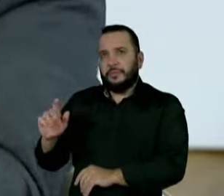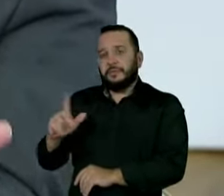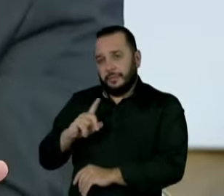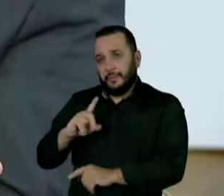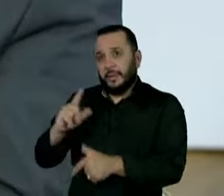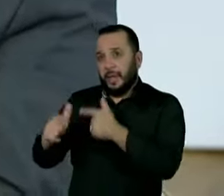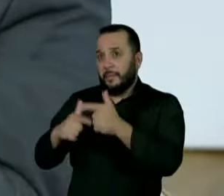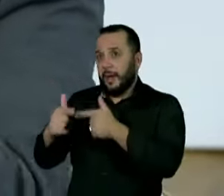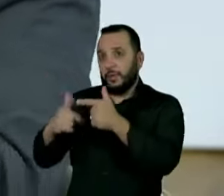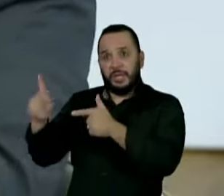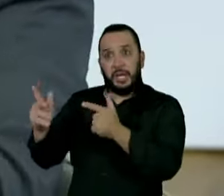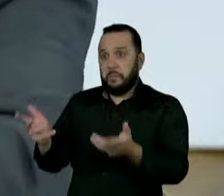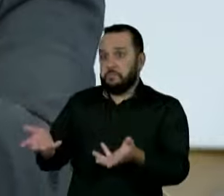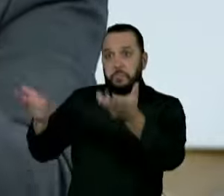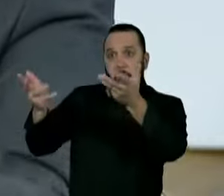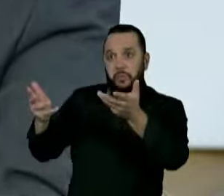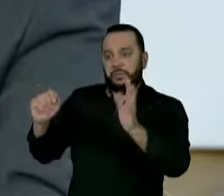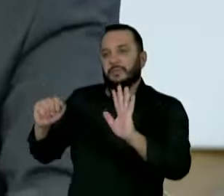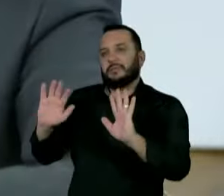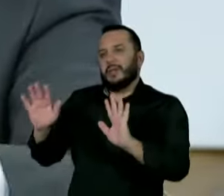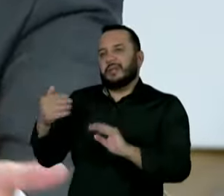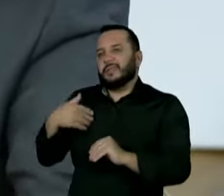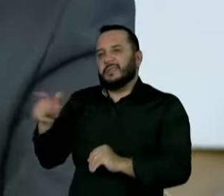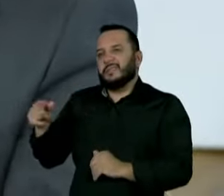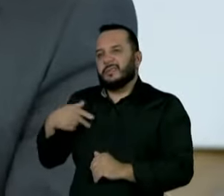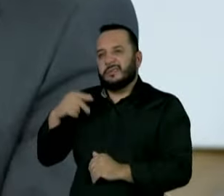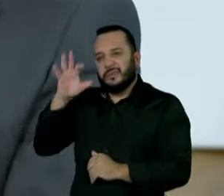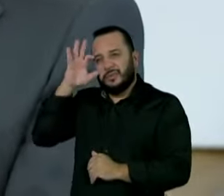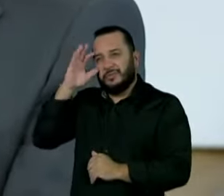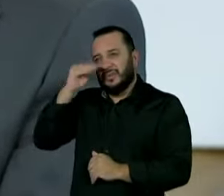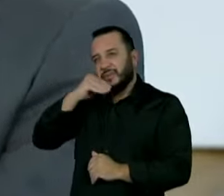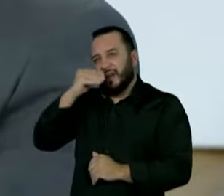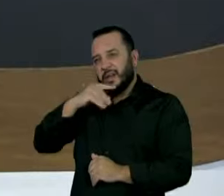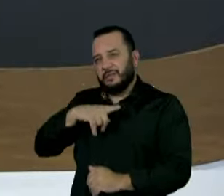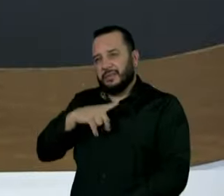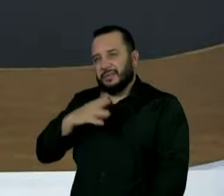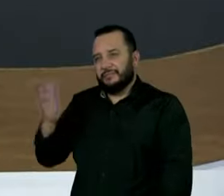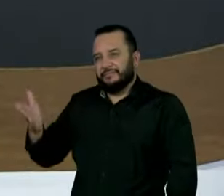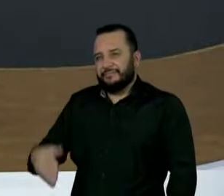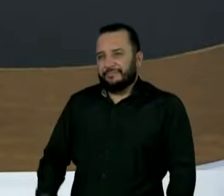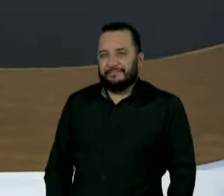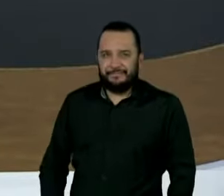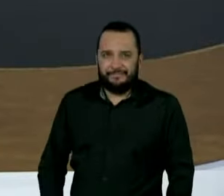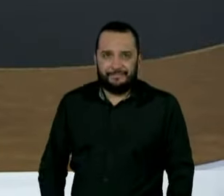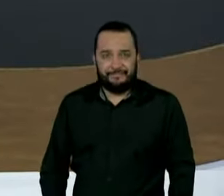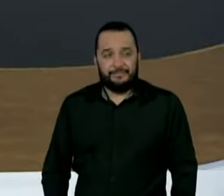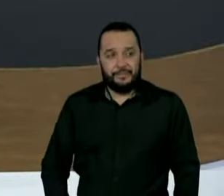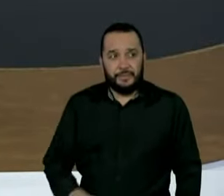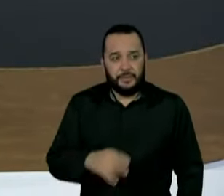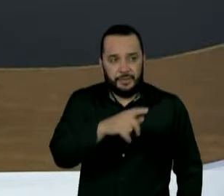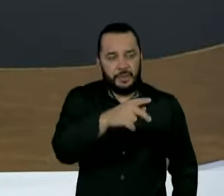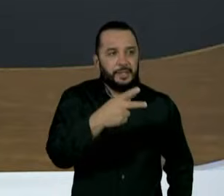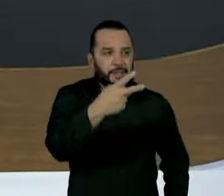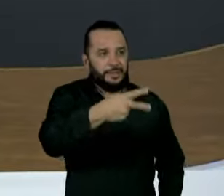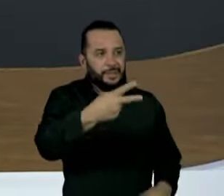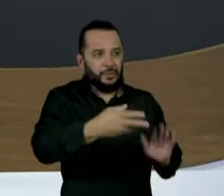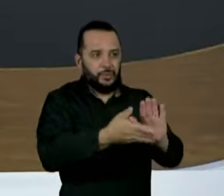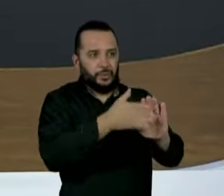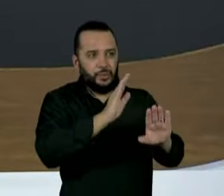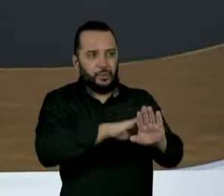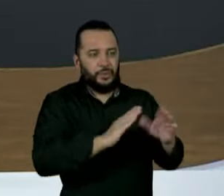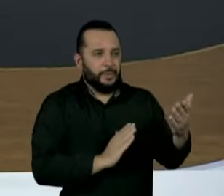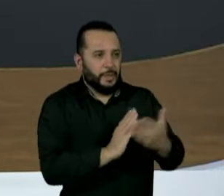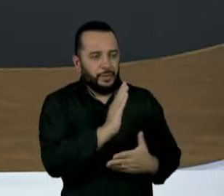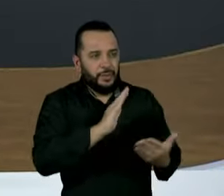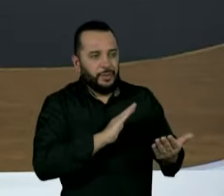mérito do que a presidente Dilma, até porque ele ficou os oito anos e fez sucessor. Caso o senhor fique fora do segundo turno, seja